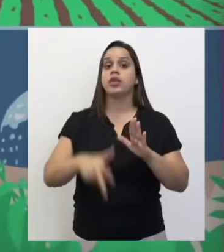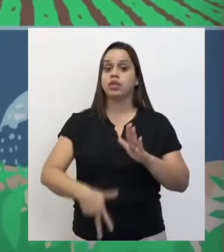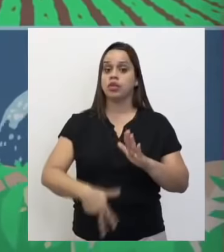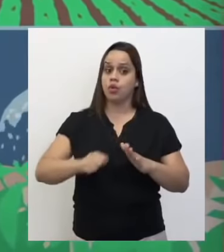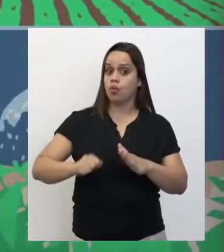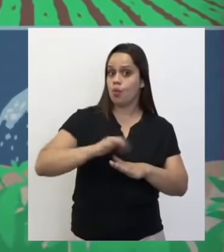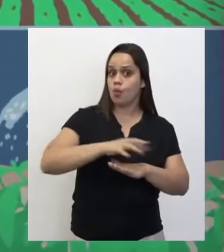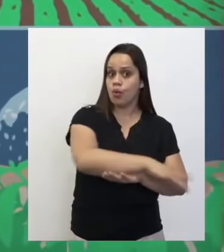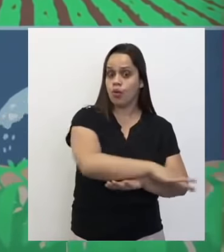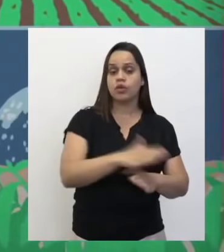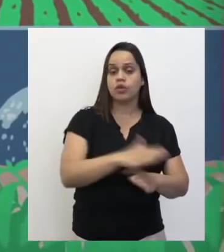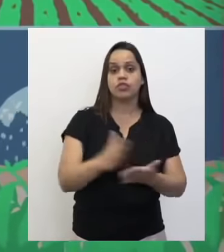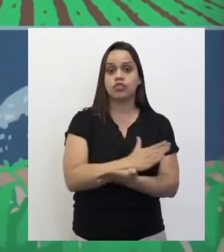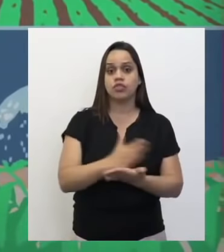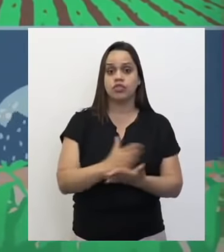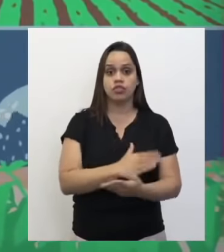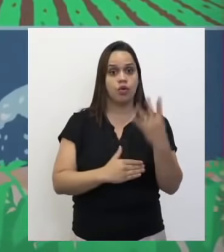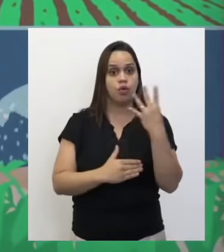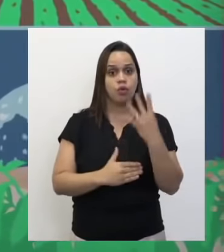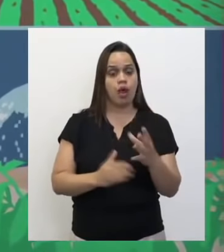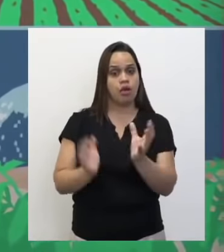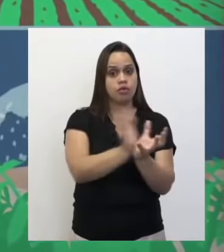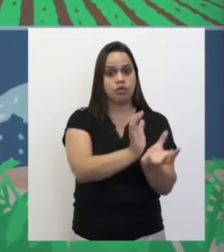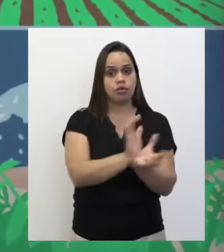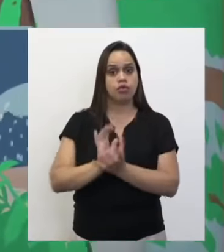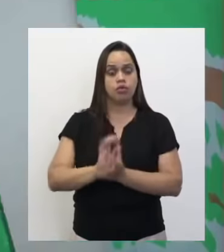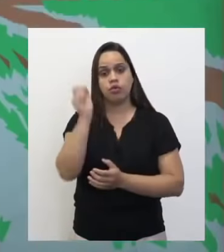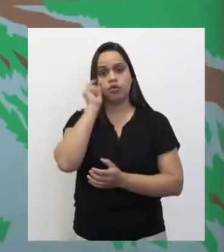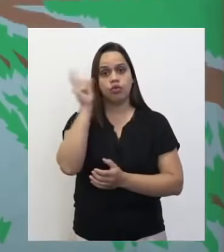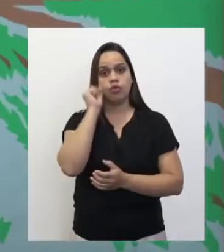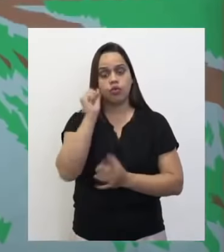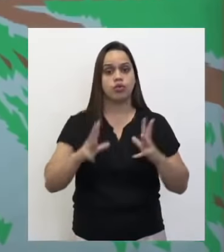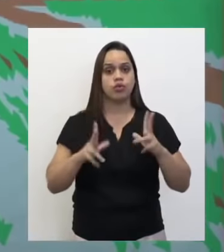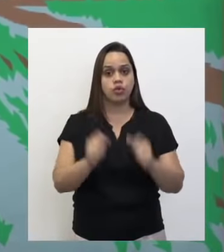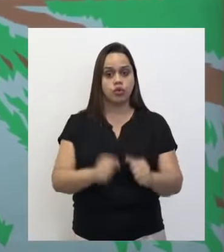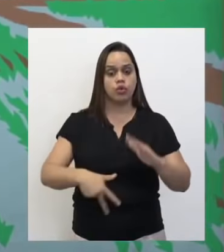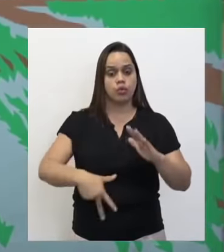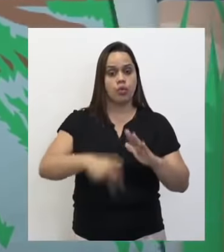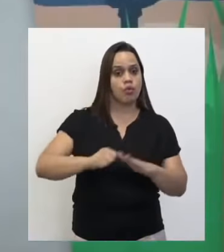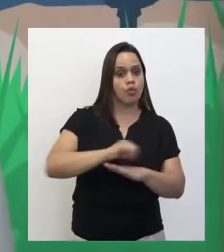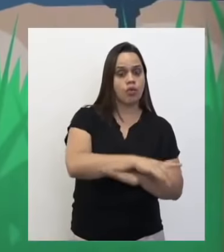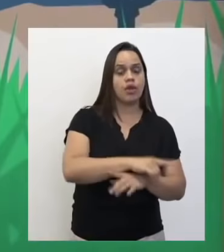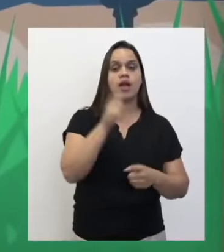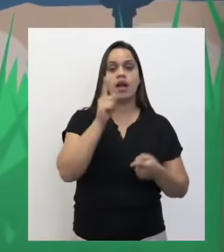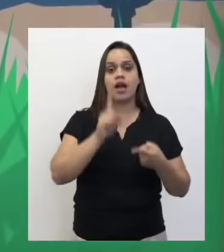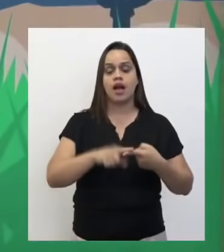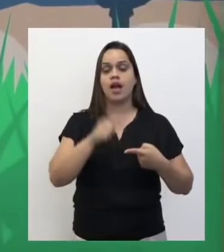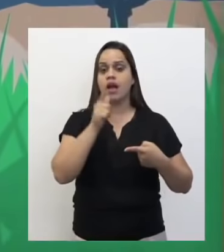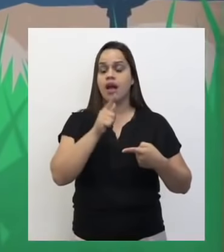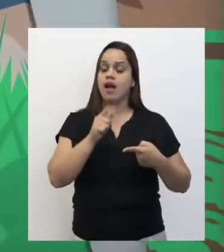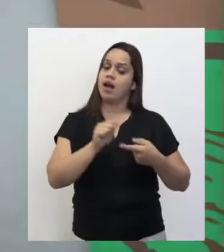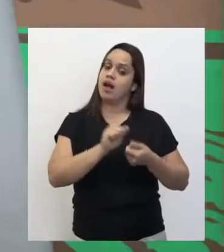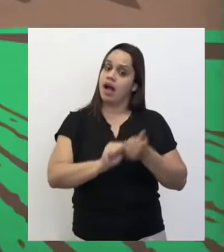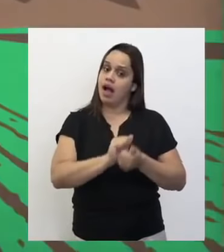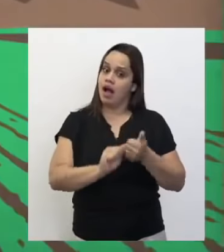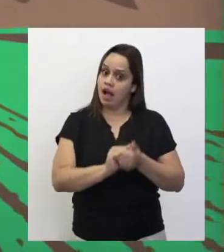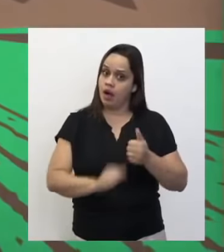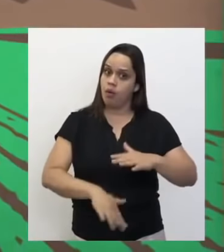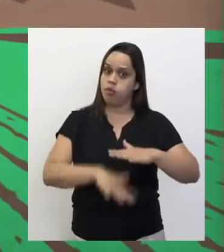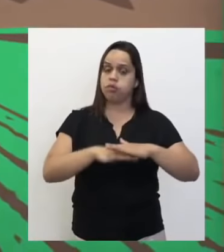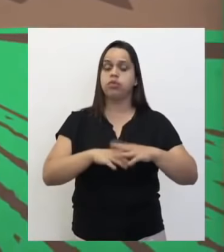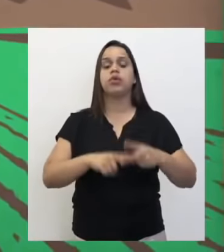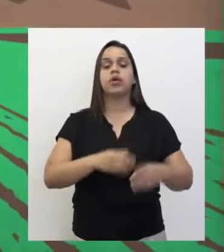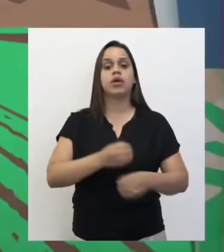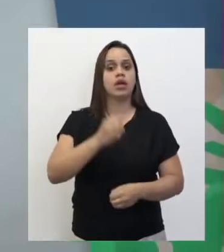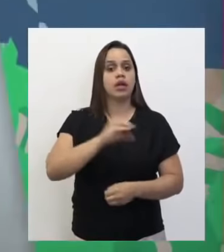agricultura irrigada em quatro grandes grupos de culturas e sistemas de irrigação. Arroz inundado, cana-de-açúcar, demais culturas